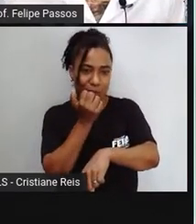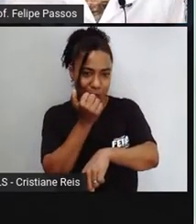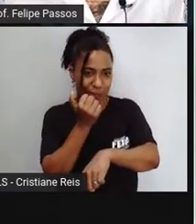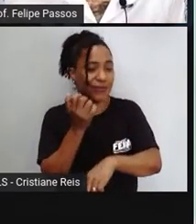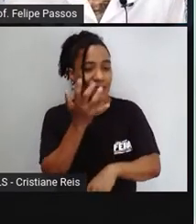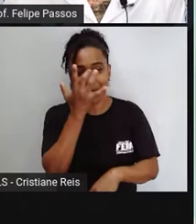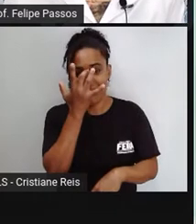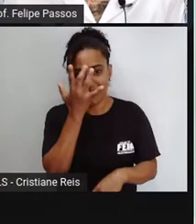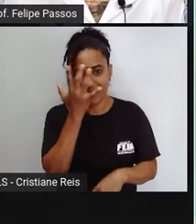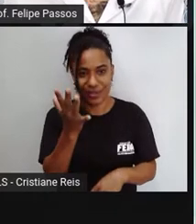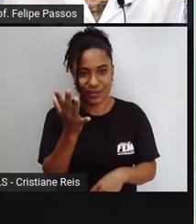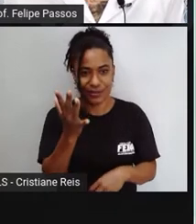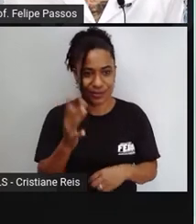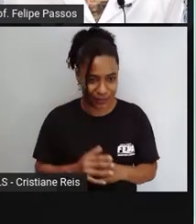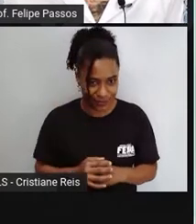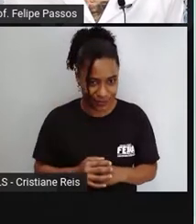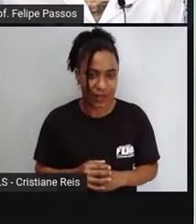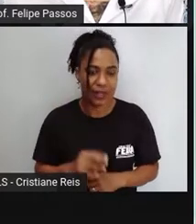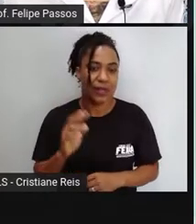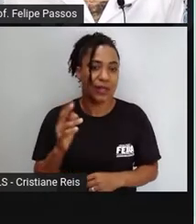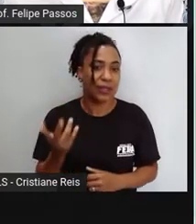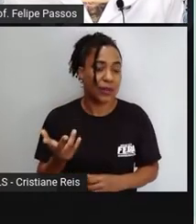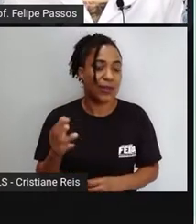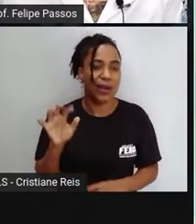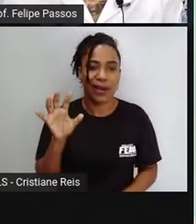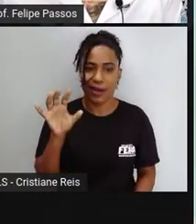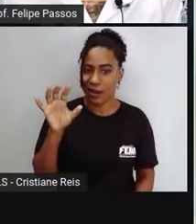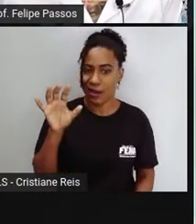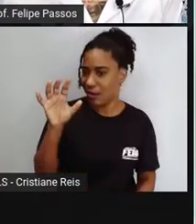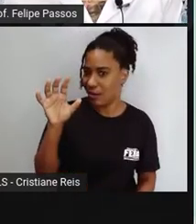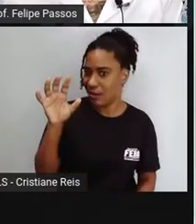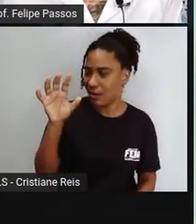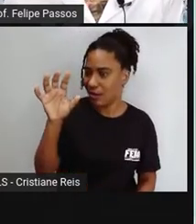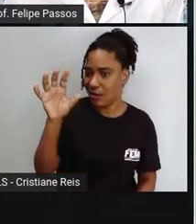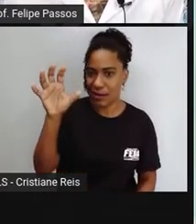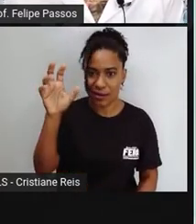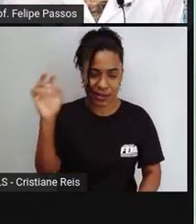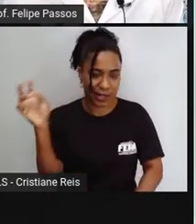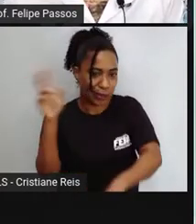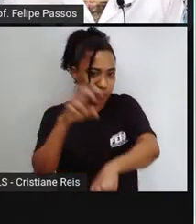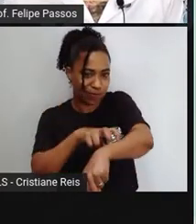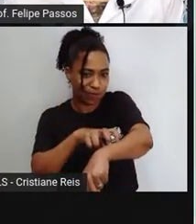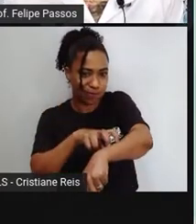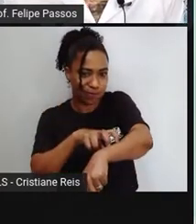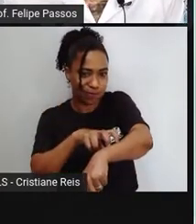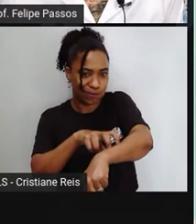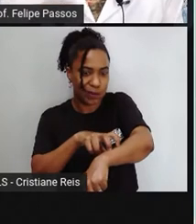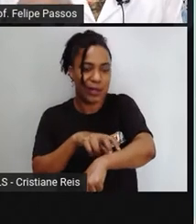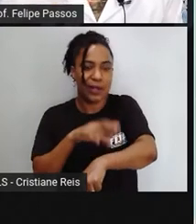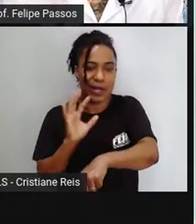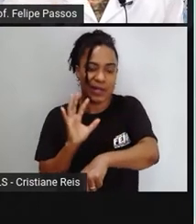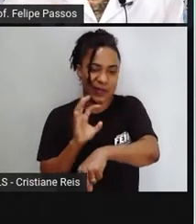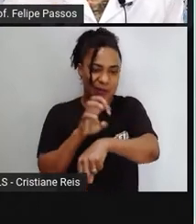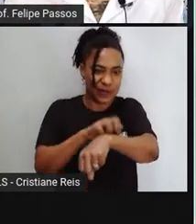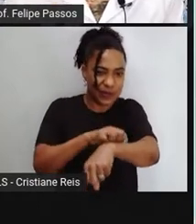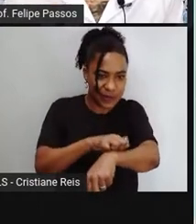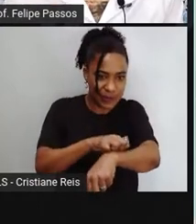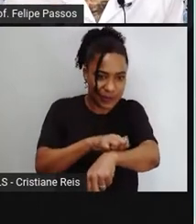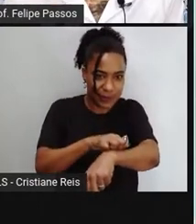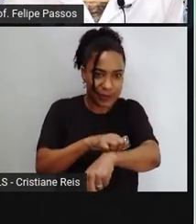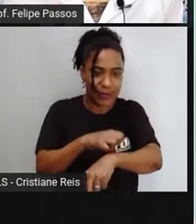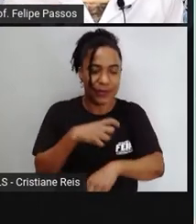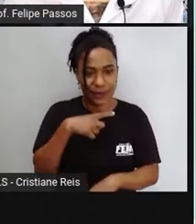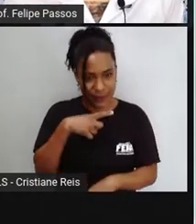Então, essa função da peçonha é para ela predar. Só que aí, que acontece? Se ela tem essa arma,